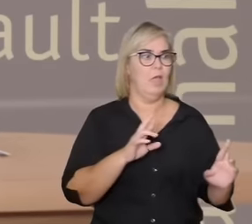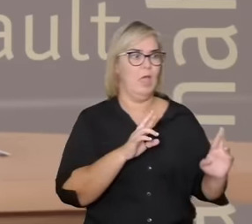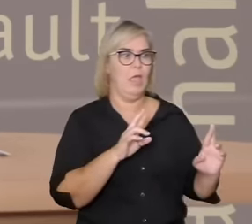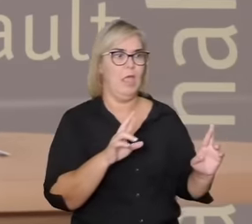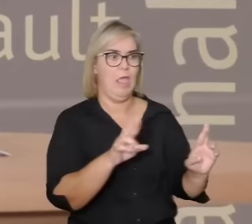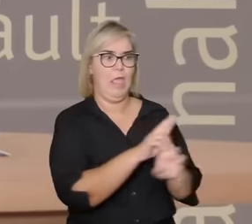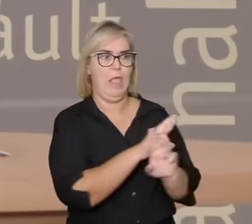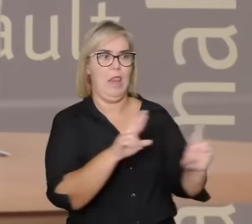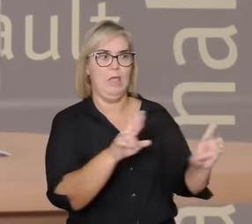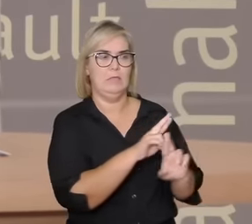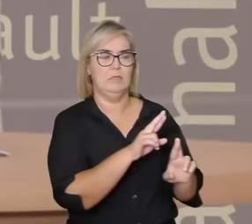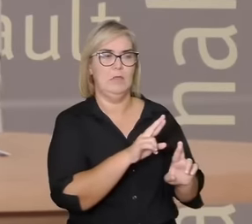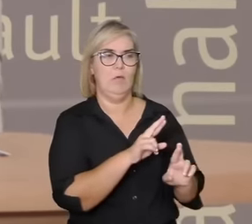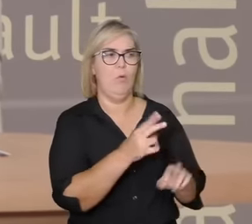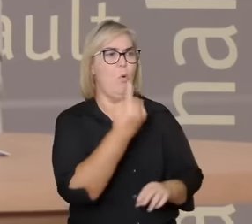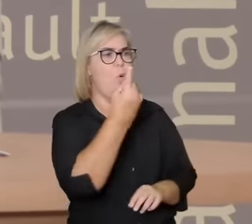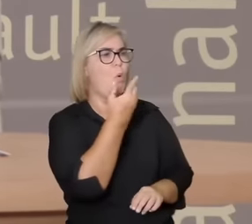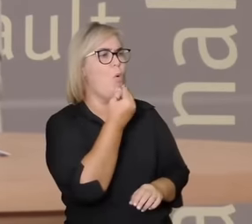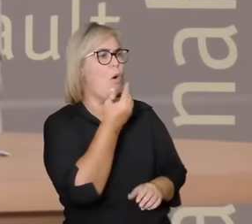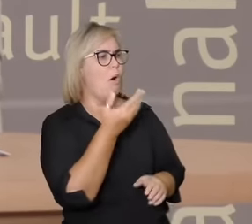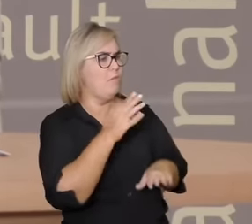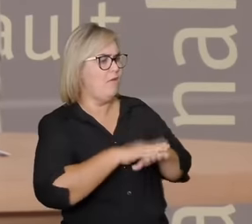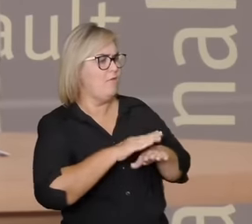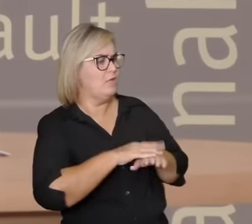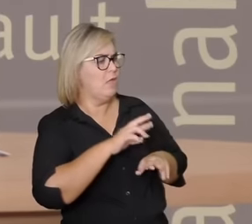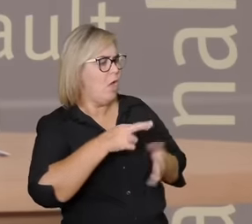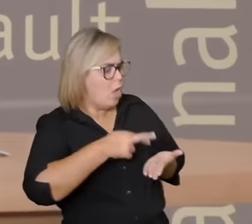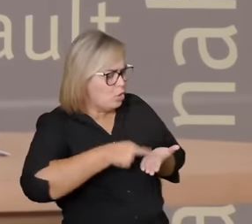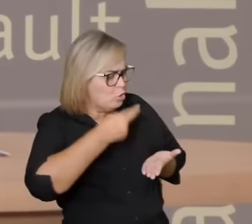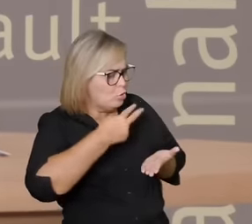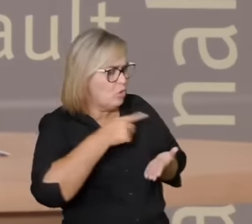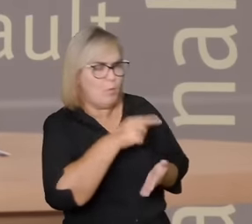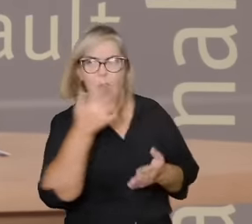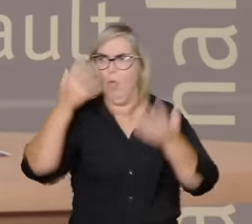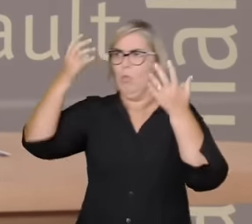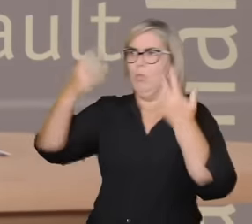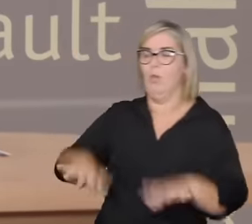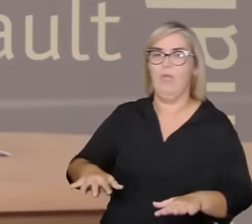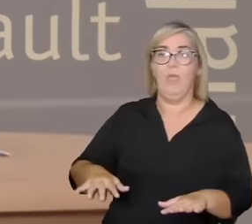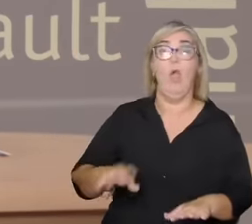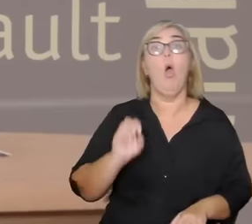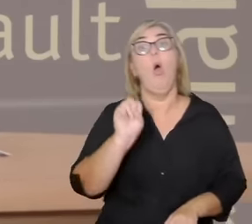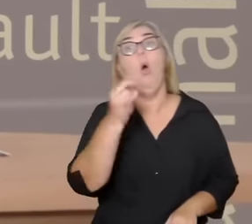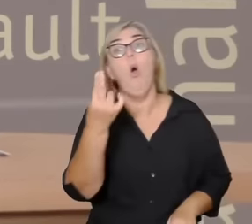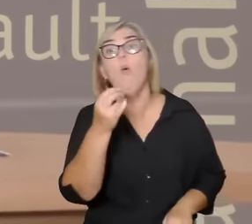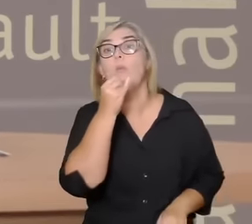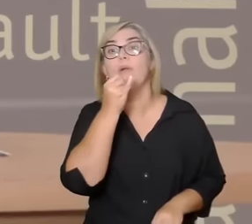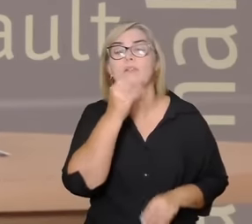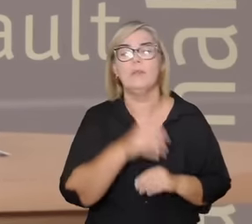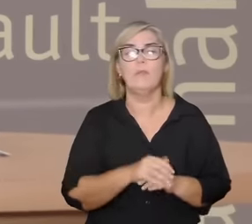combinação essa é uma reação ou essa pessoa essa mulher pode falar o seguinte